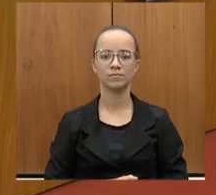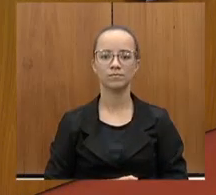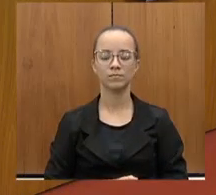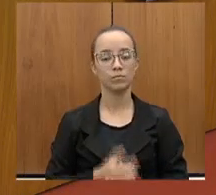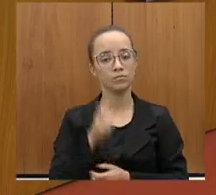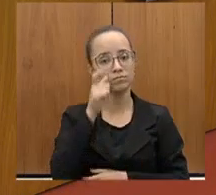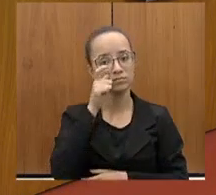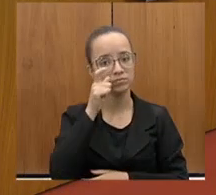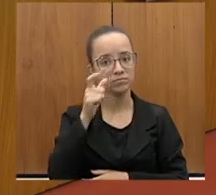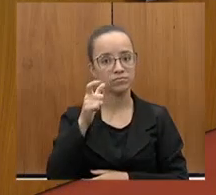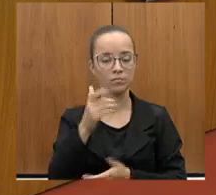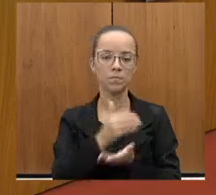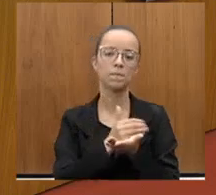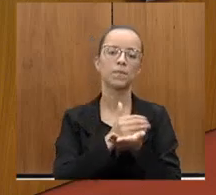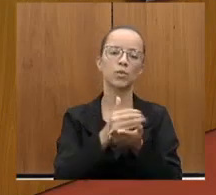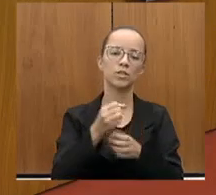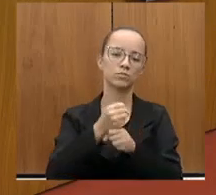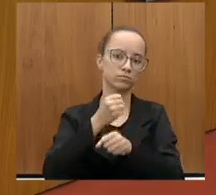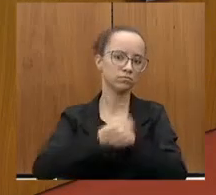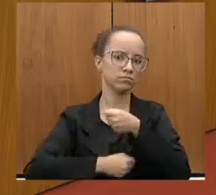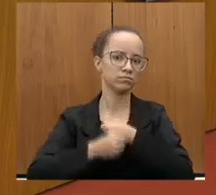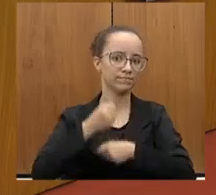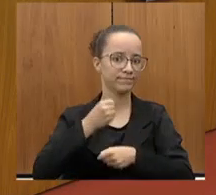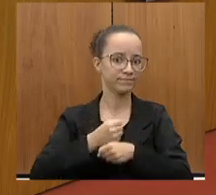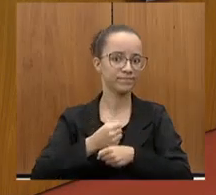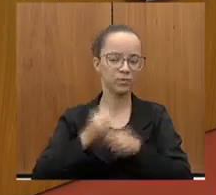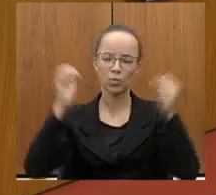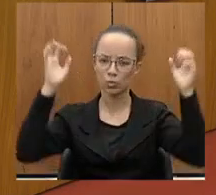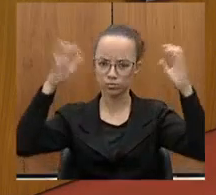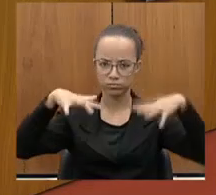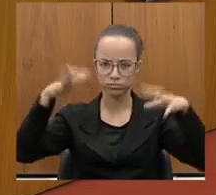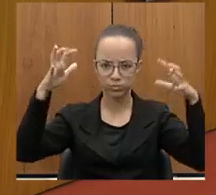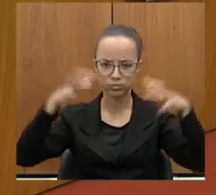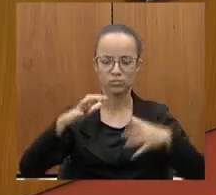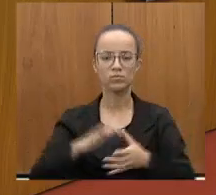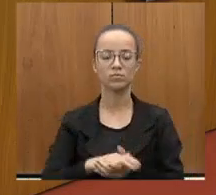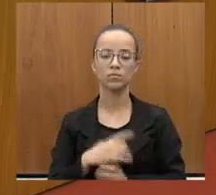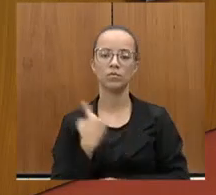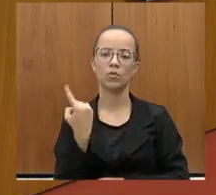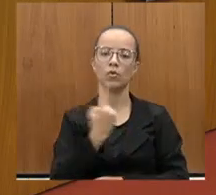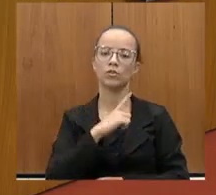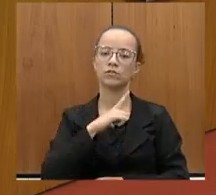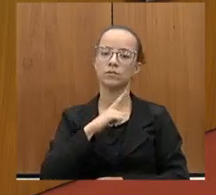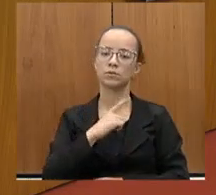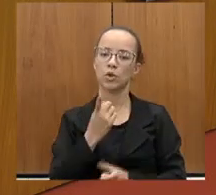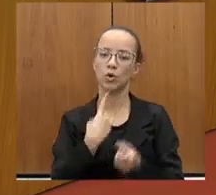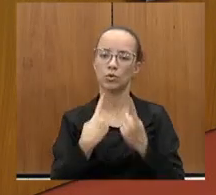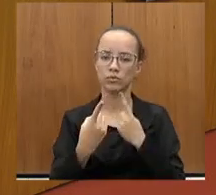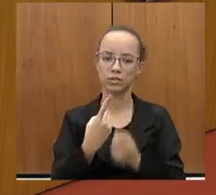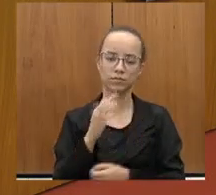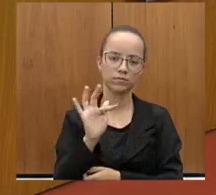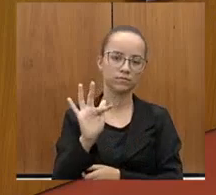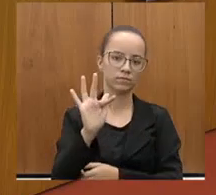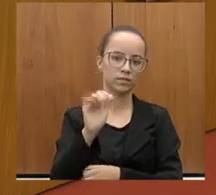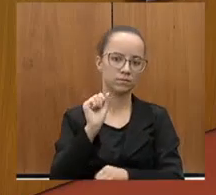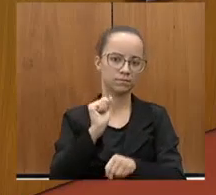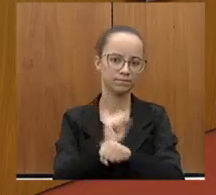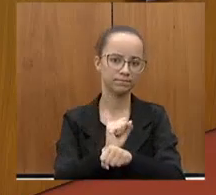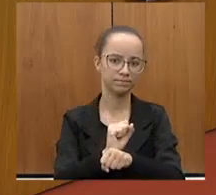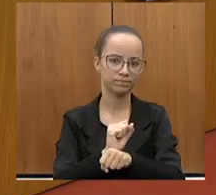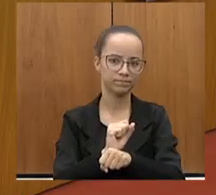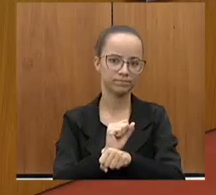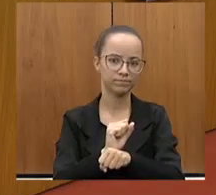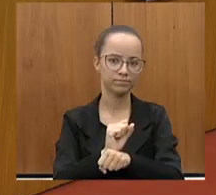Interessante, no início do ano passado, com as chuvas, nós tivemos rodovias federais paradas,